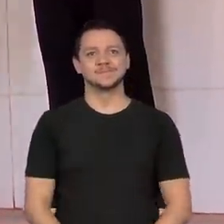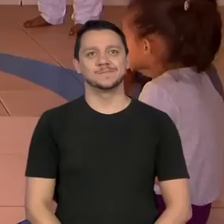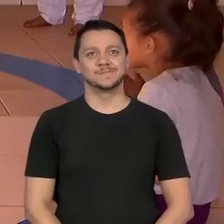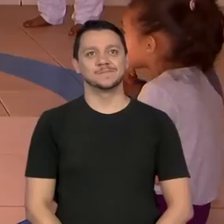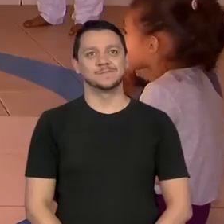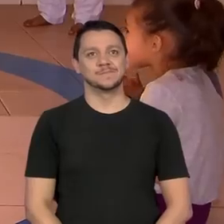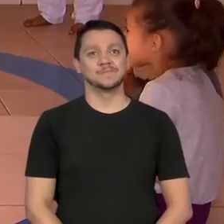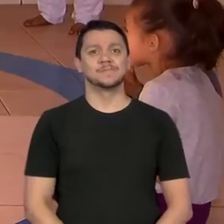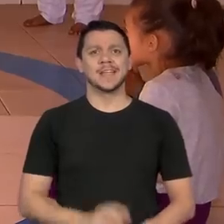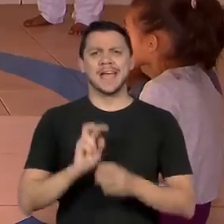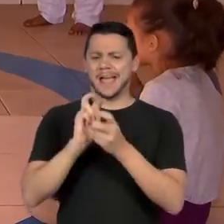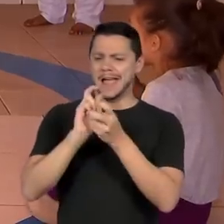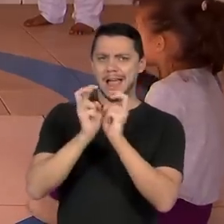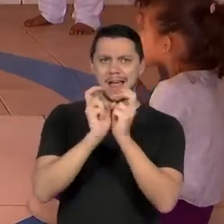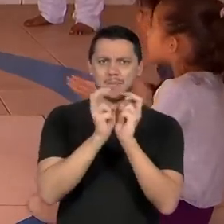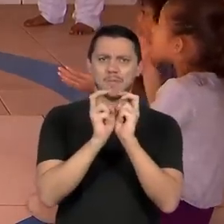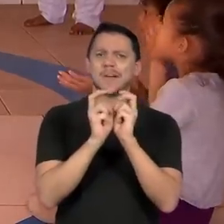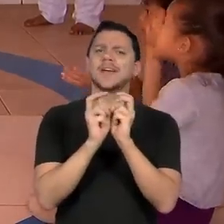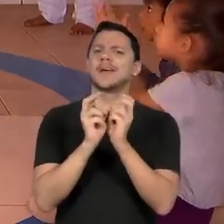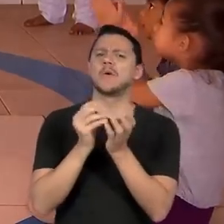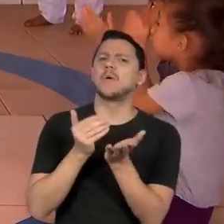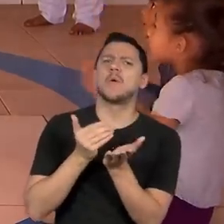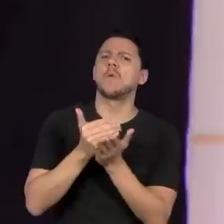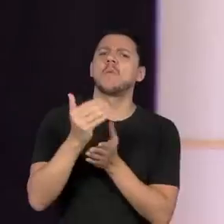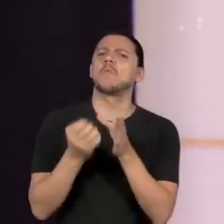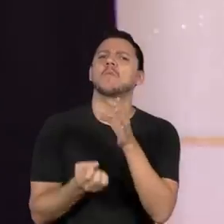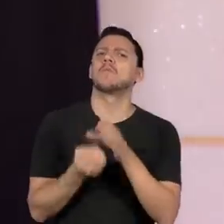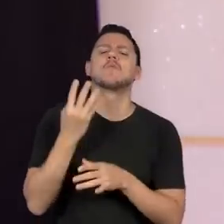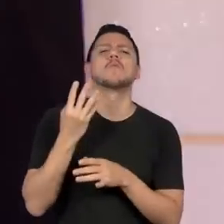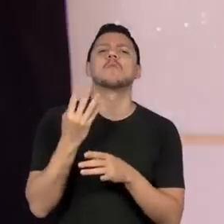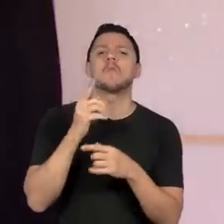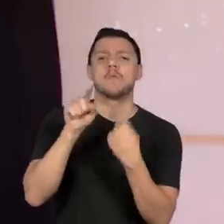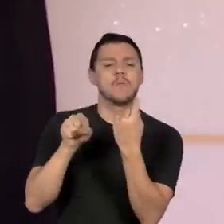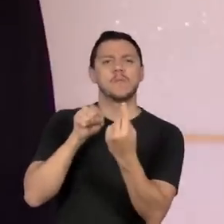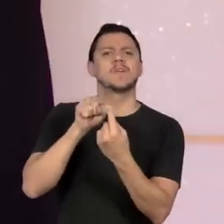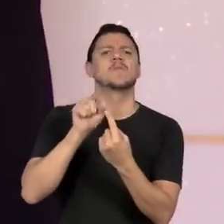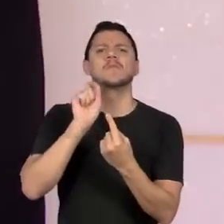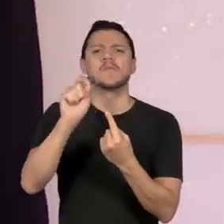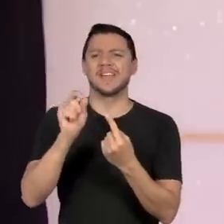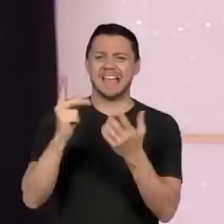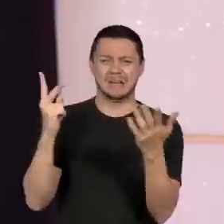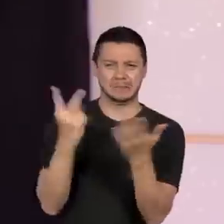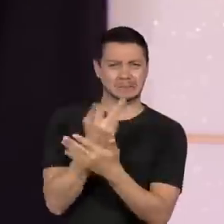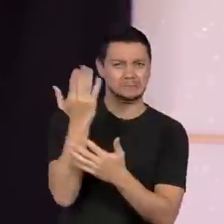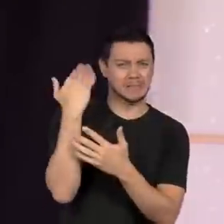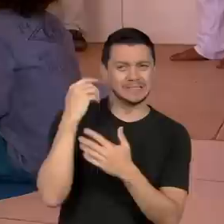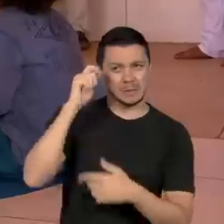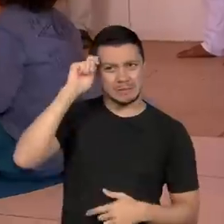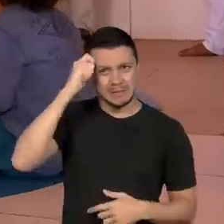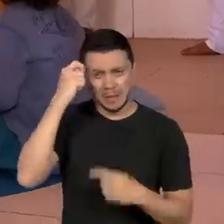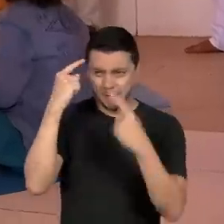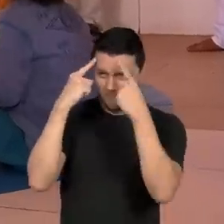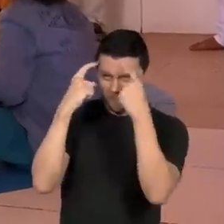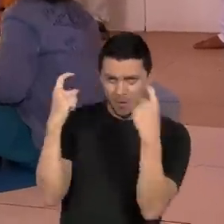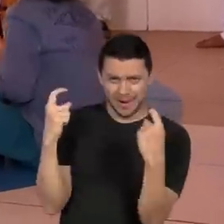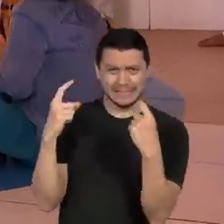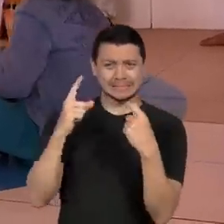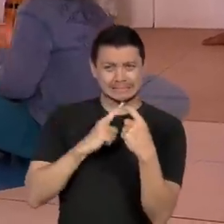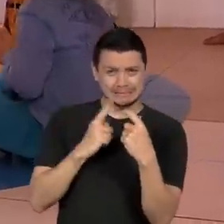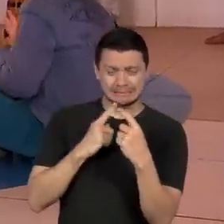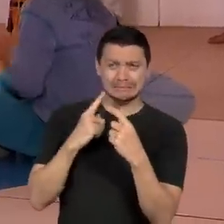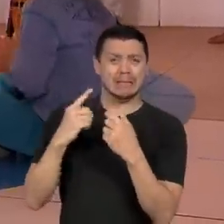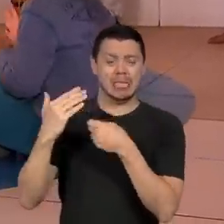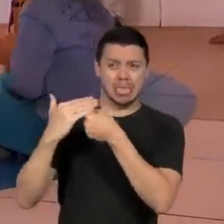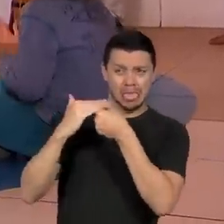A capoeira surgiu como resposta à violência que negros escravizados eram submetidos na época da